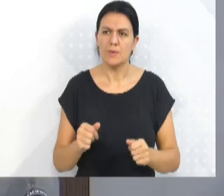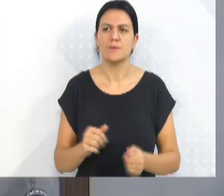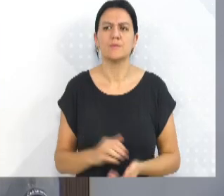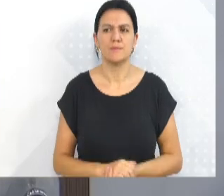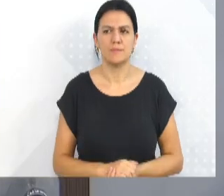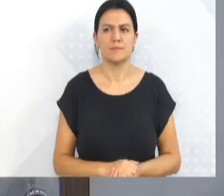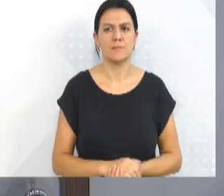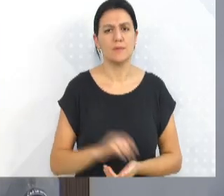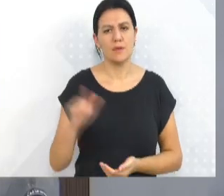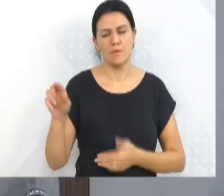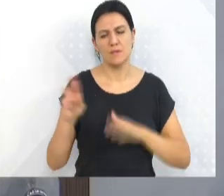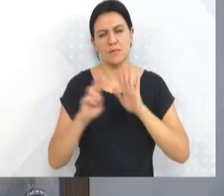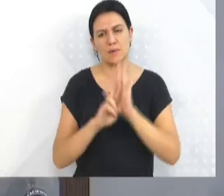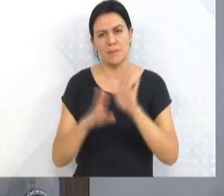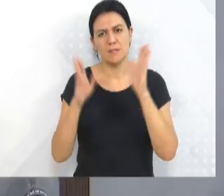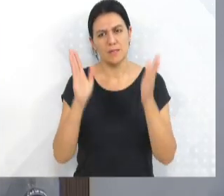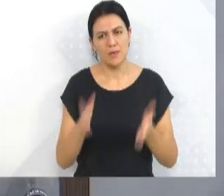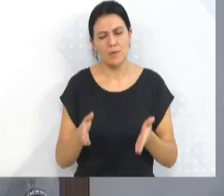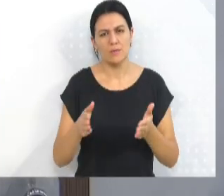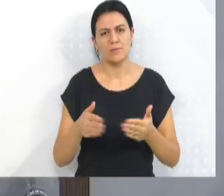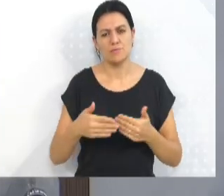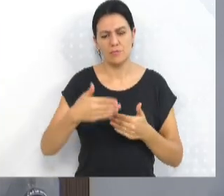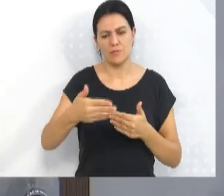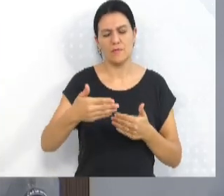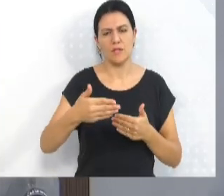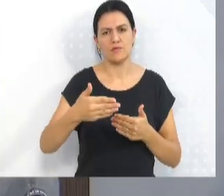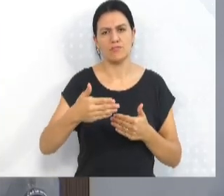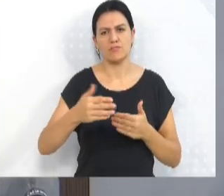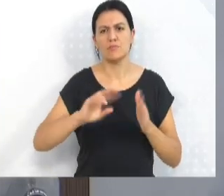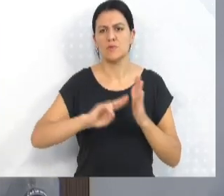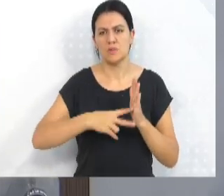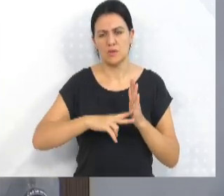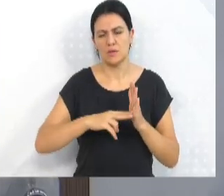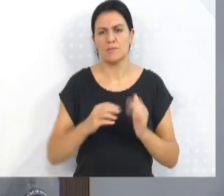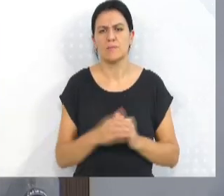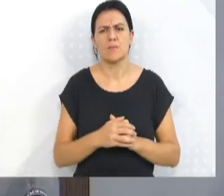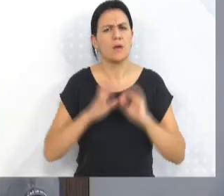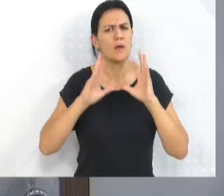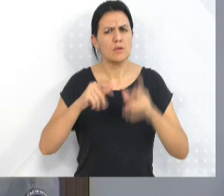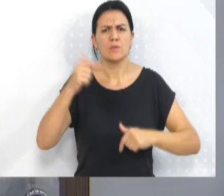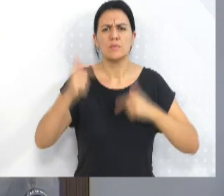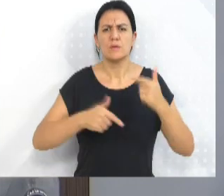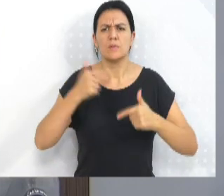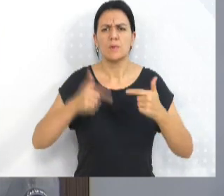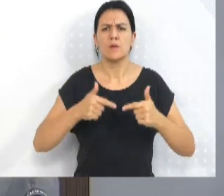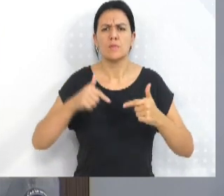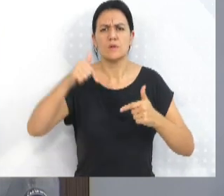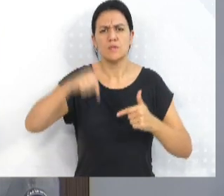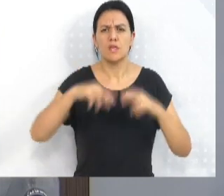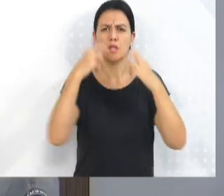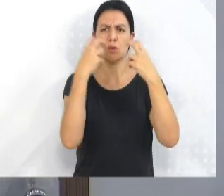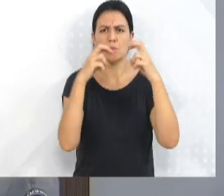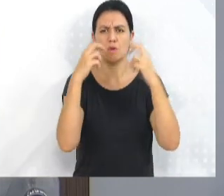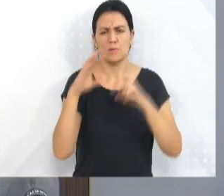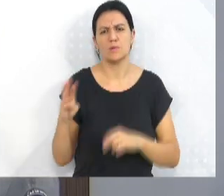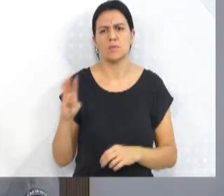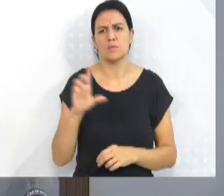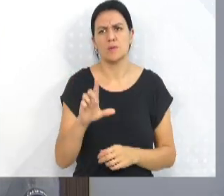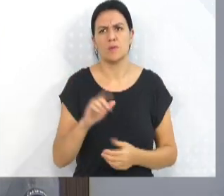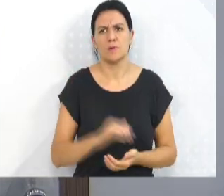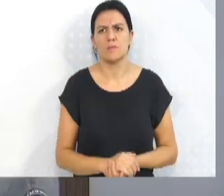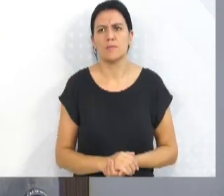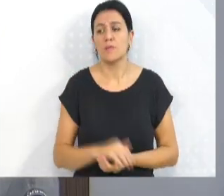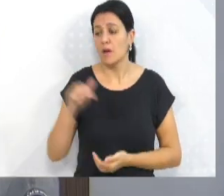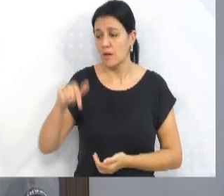você representa hoje à frente do Sintranscall, a todos os trabalhadores de transporte público da nossa cidade. Aqui tem